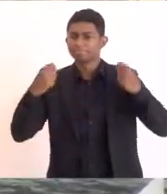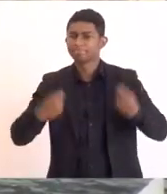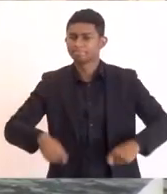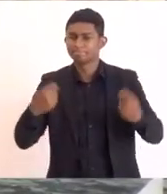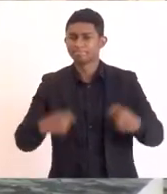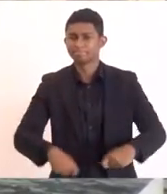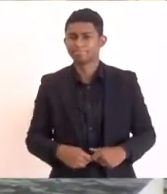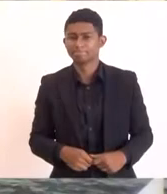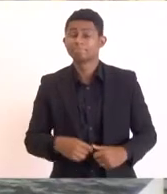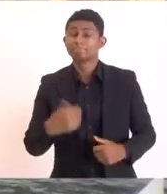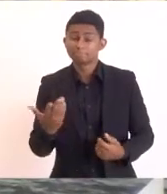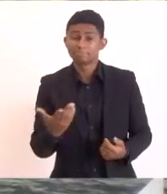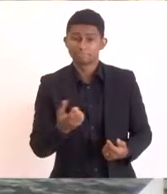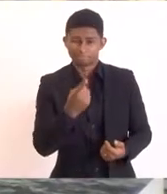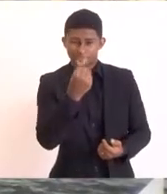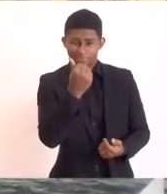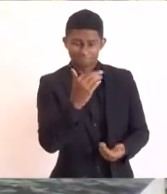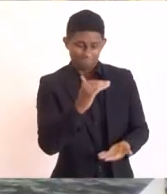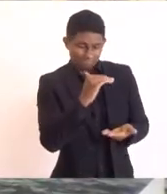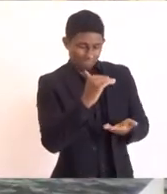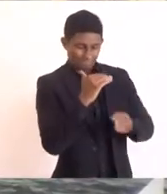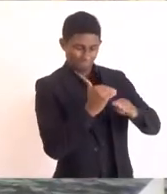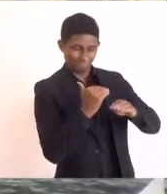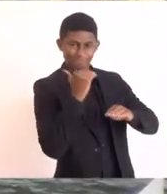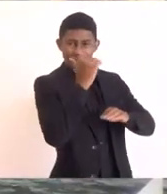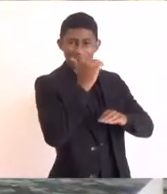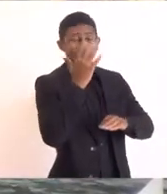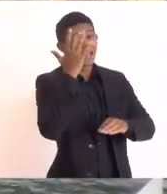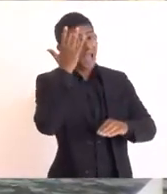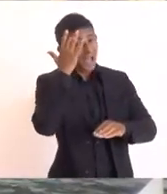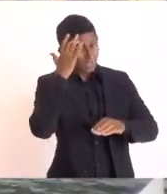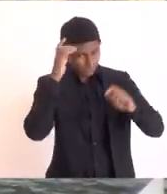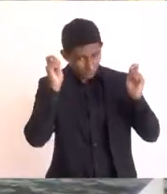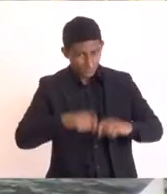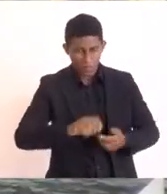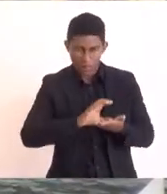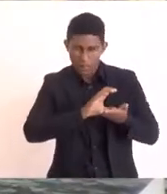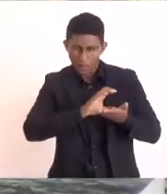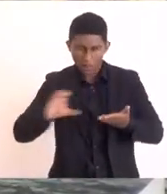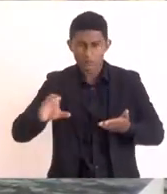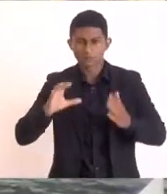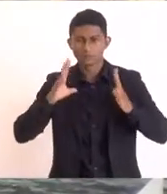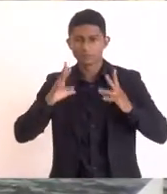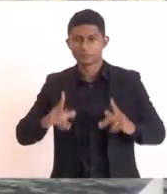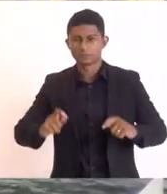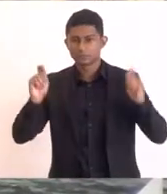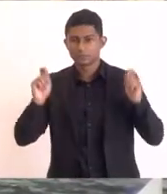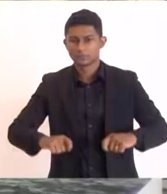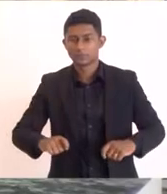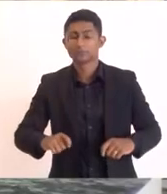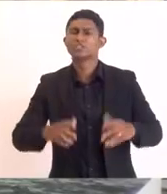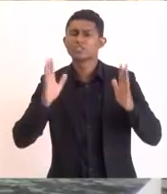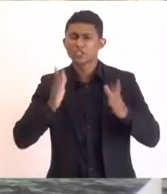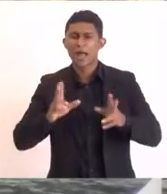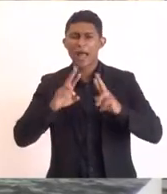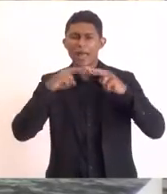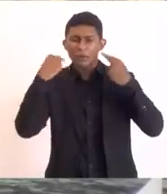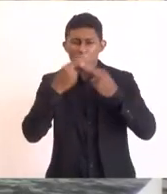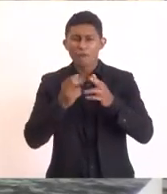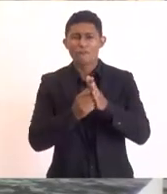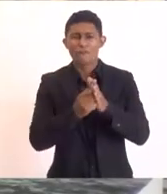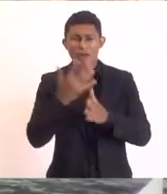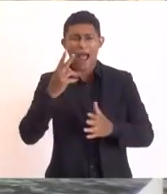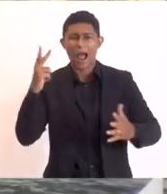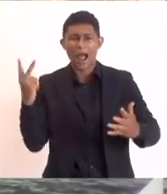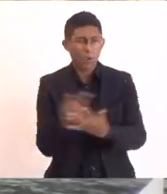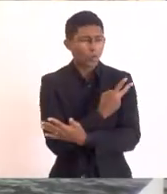com esse fundo soberano, eu consigo ver essa esperança renascer. Inclusive, já tiveram várias reuniões, todo mundo coloca a sua